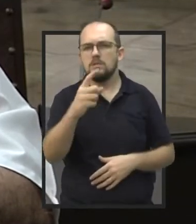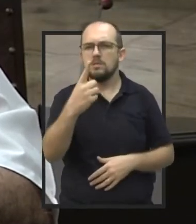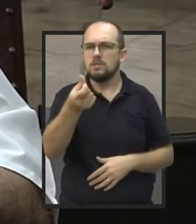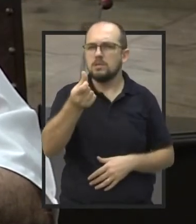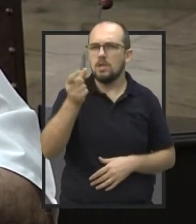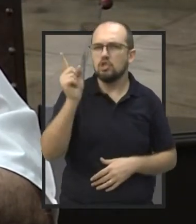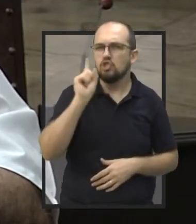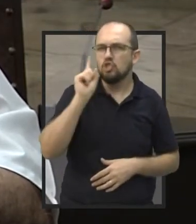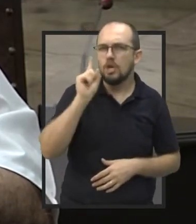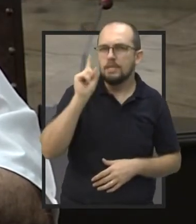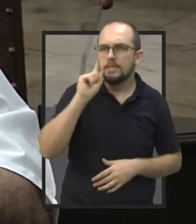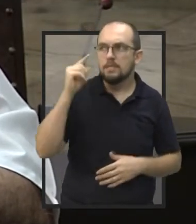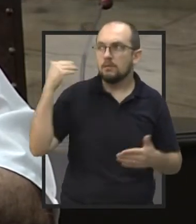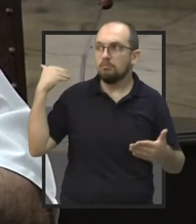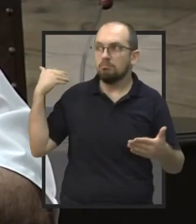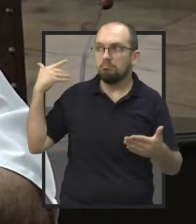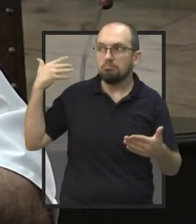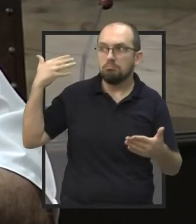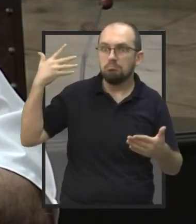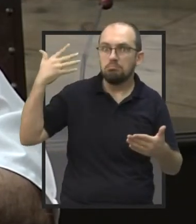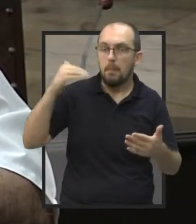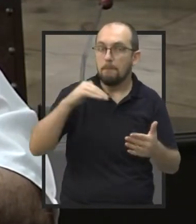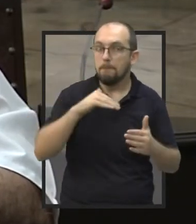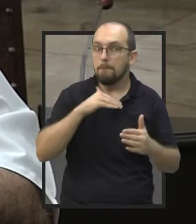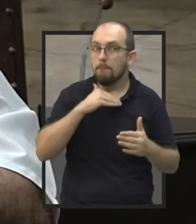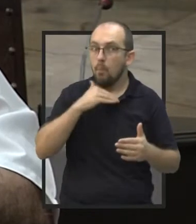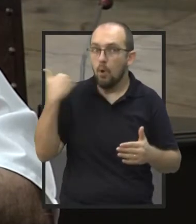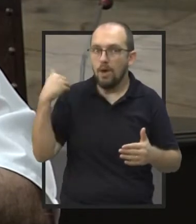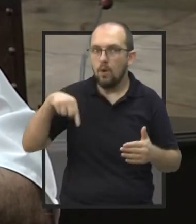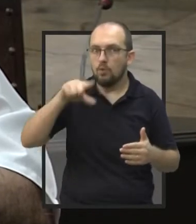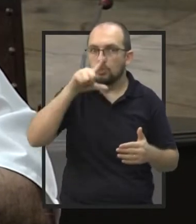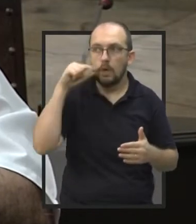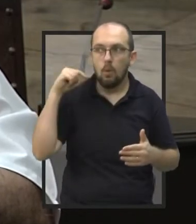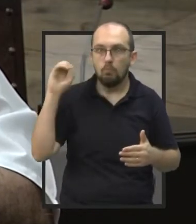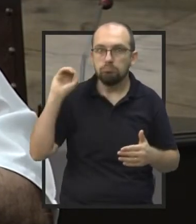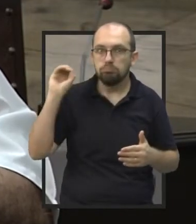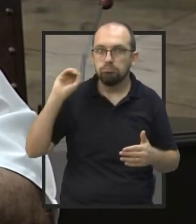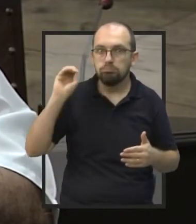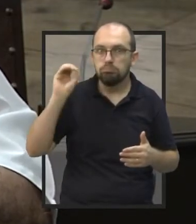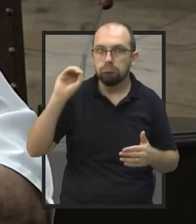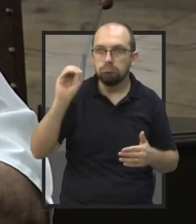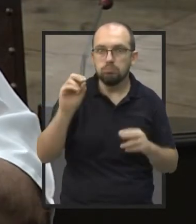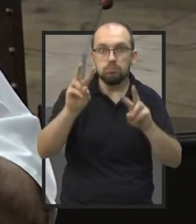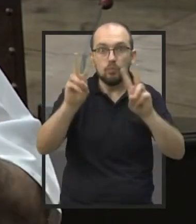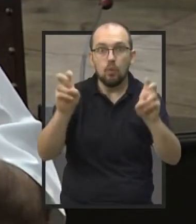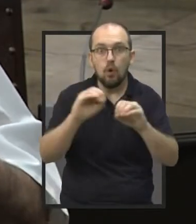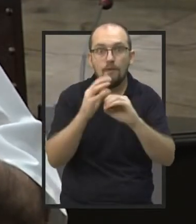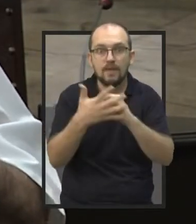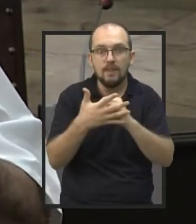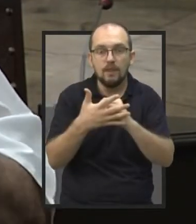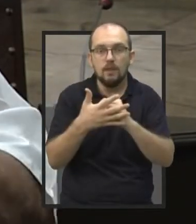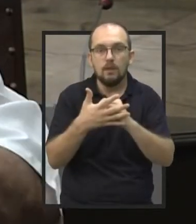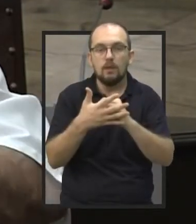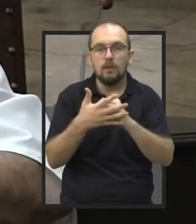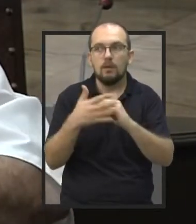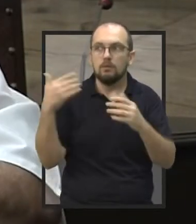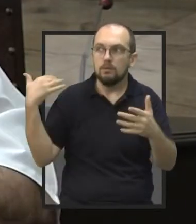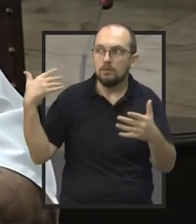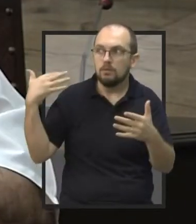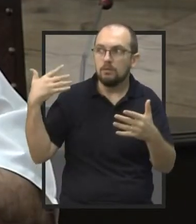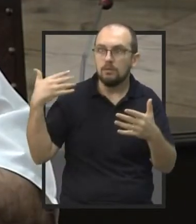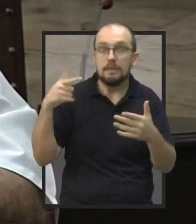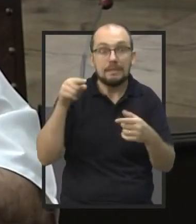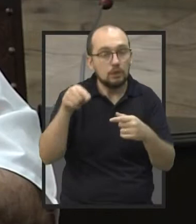que nós não tivemos óbito na nossa cidade por Covid. Isso é uma coisa